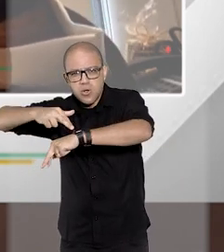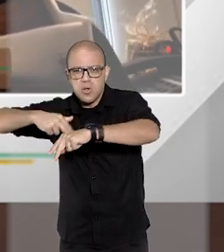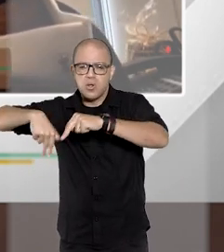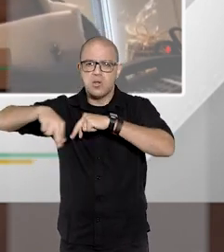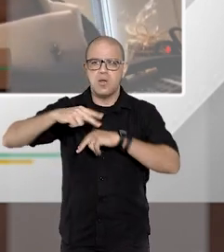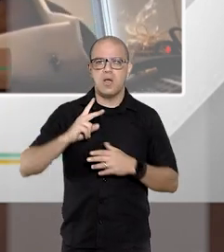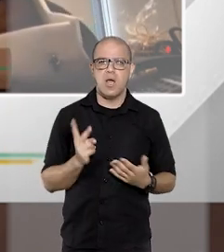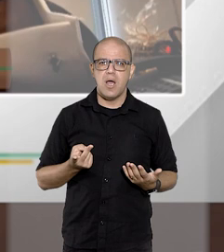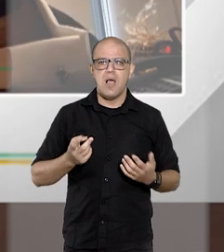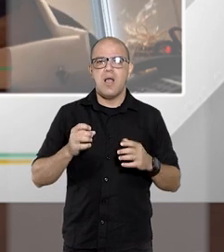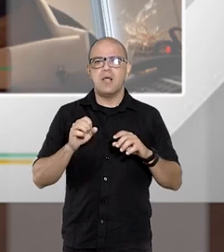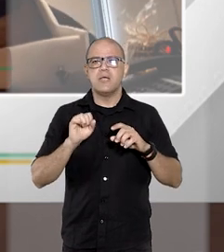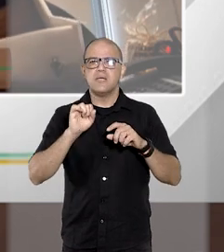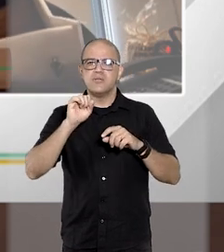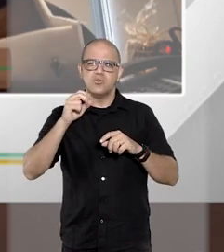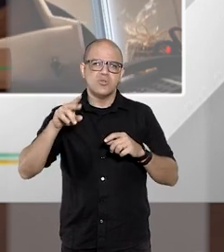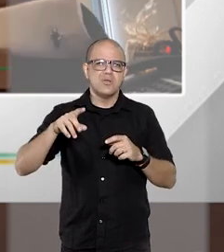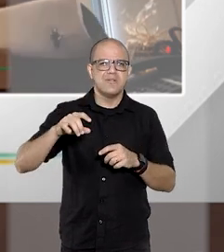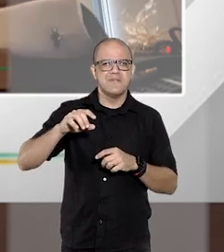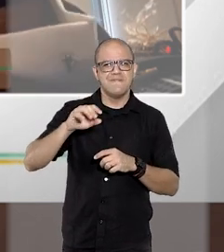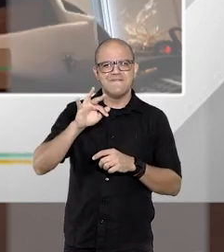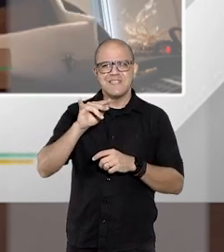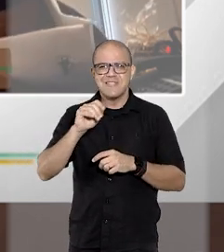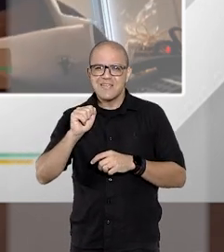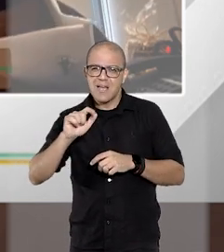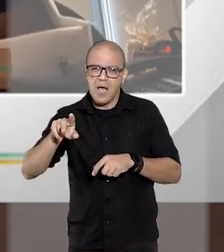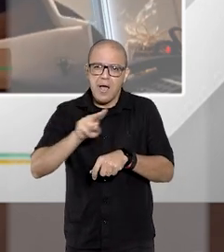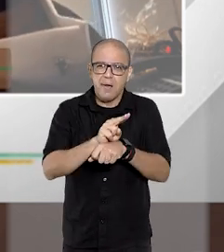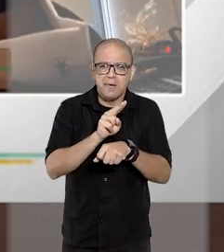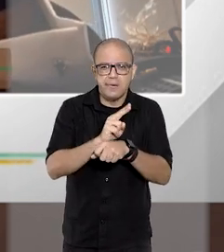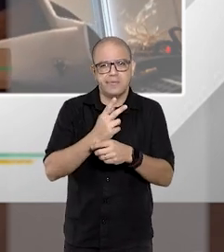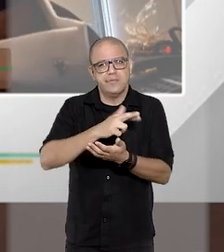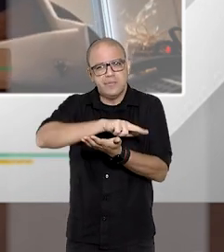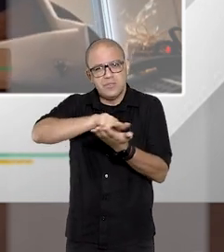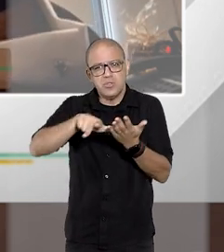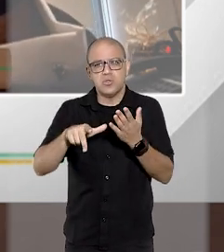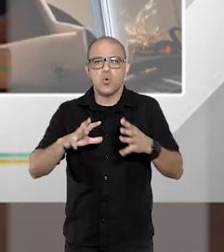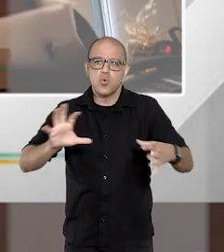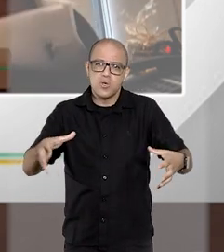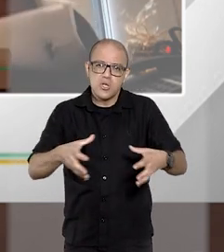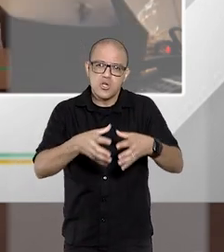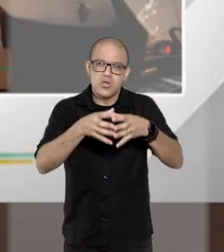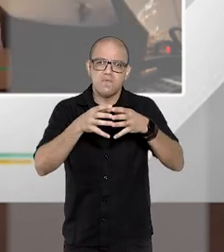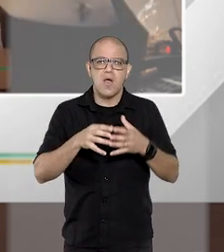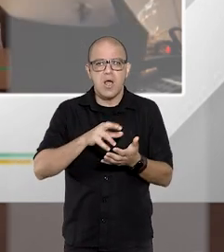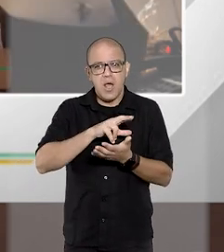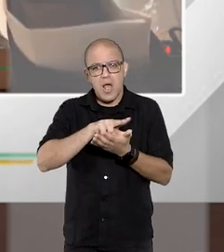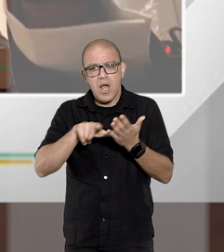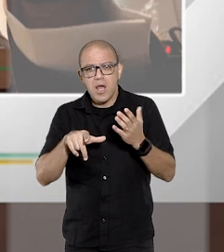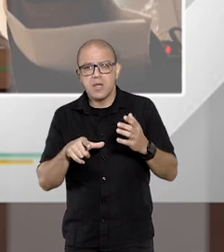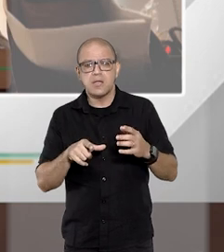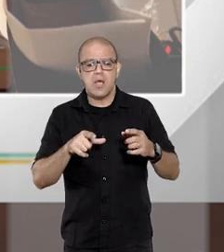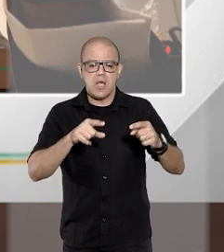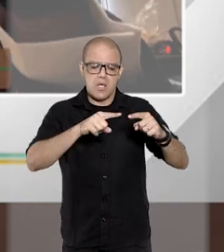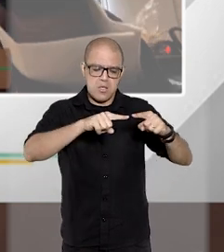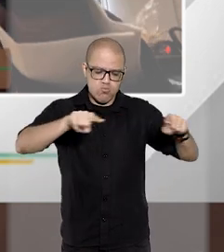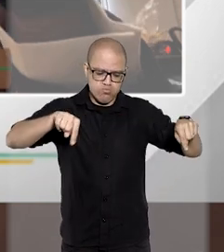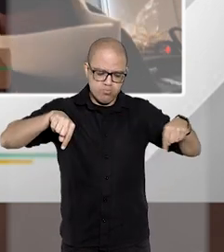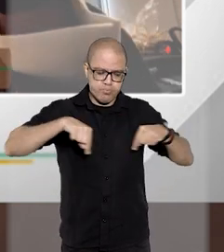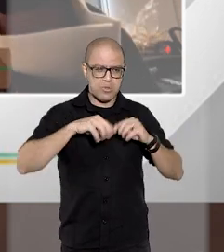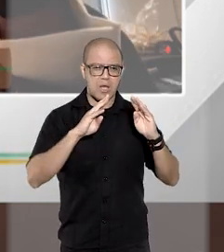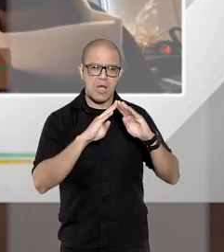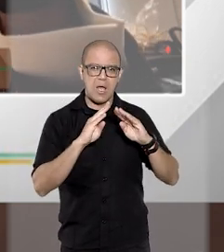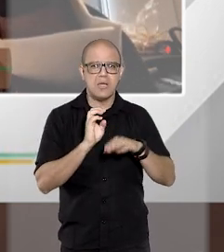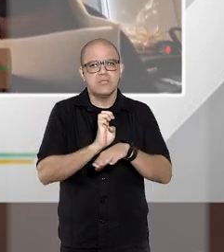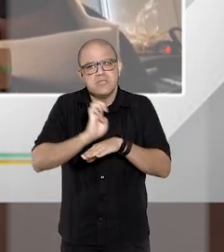administrativa, execuções fiscais, demanda sobre direitos ou interesses difusos e coletivo, as causas sobre bens imóveis